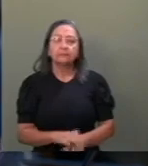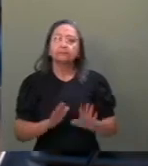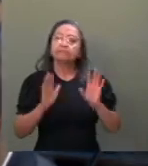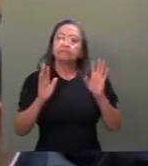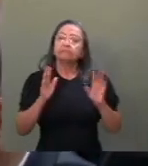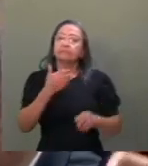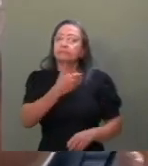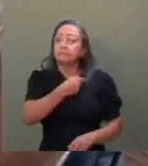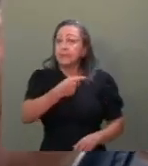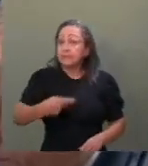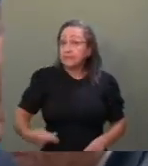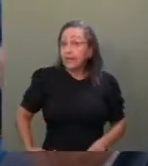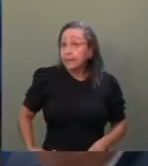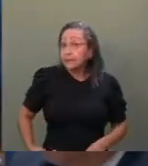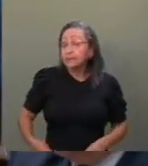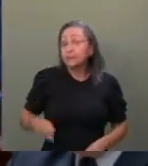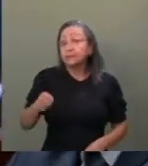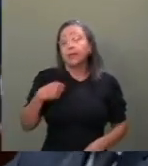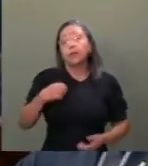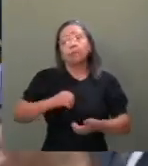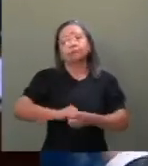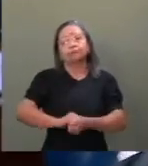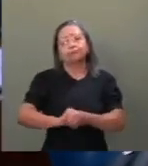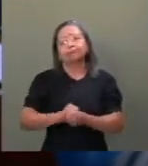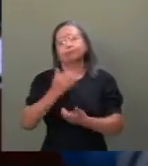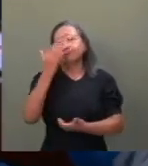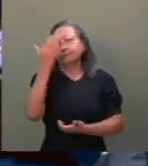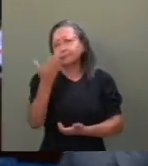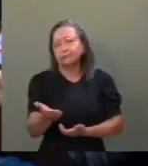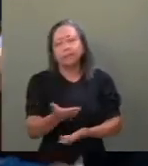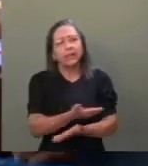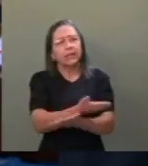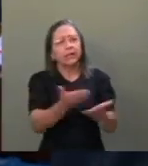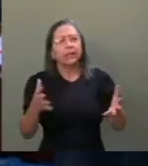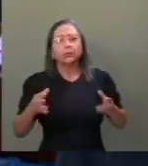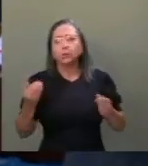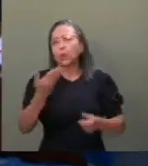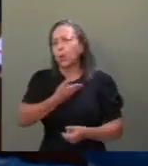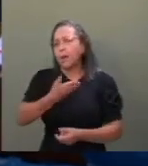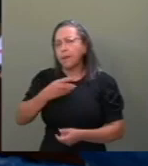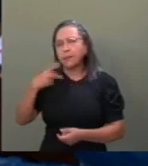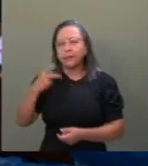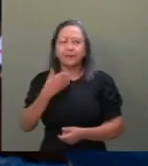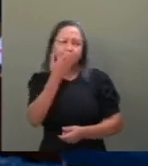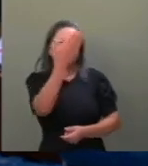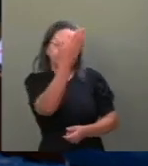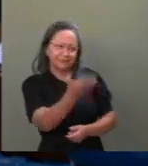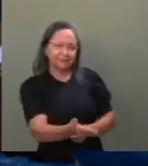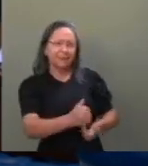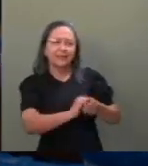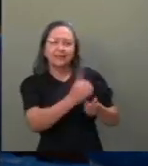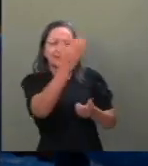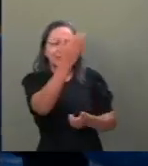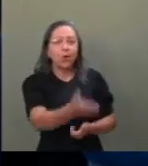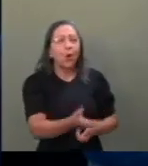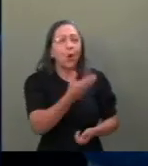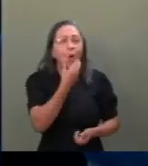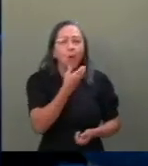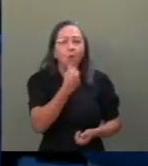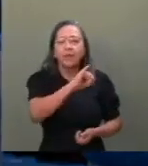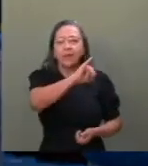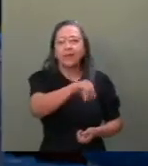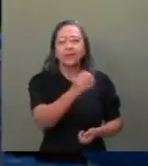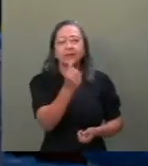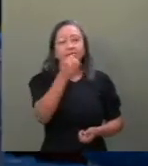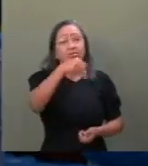Presidente, quero cumprimentar a Vossa Excelência, colegas parlamentares e cumprimentar este grande homem que é o Jean